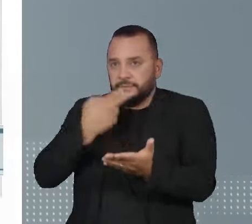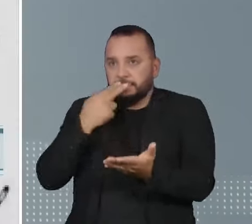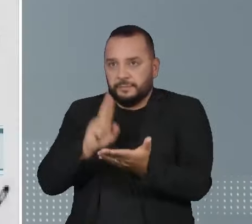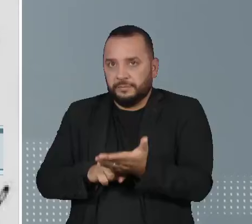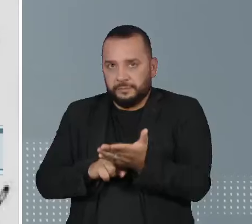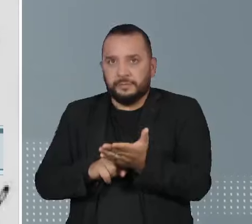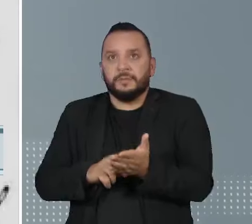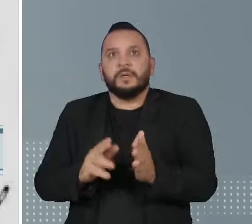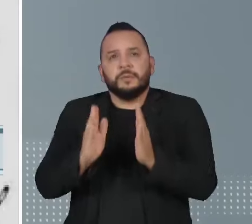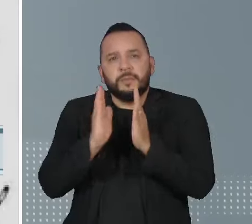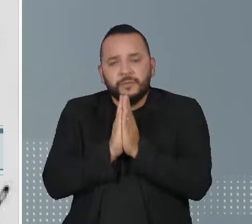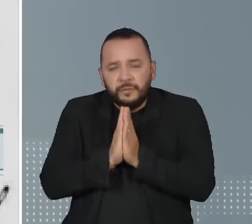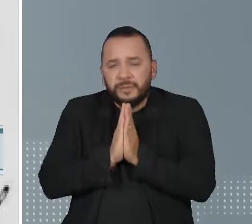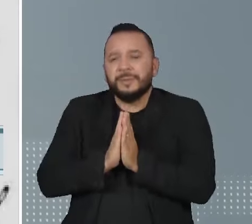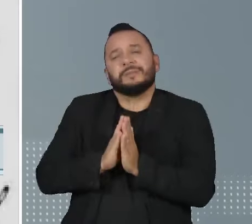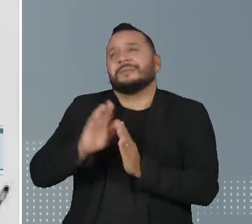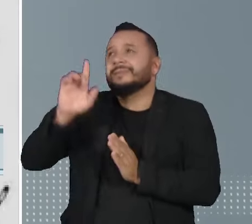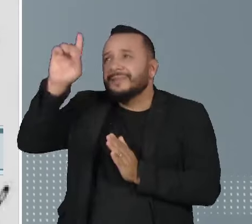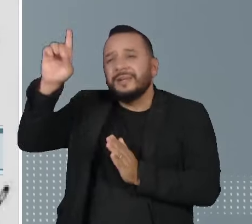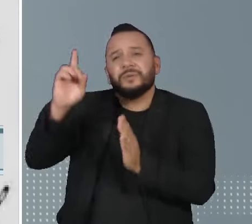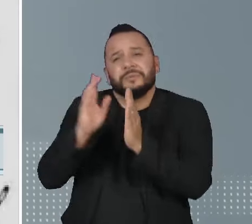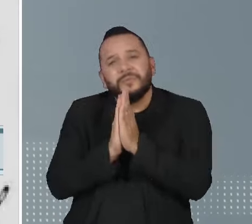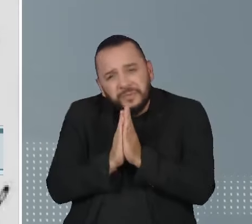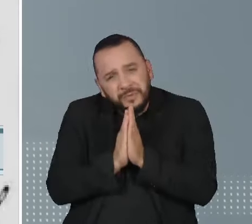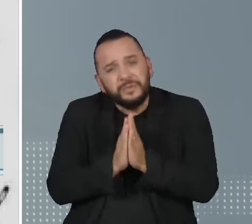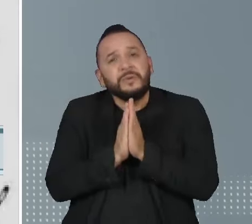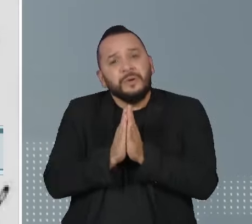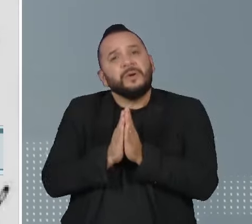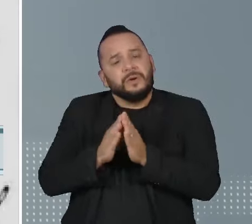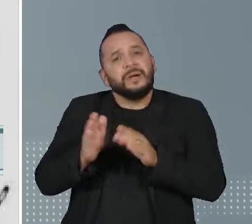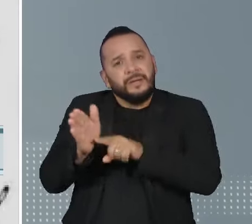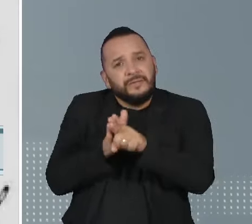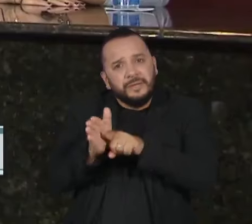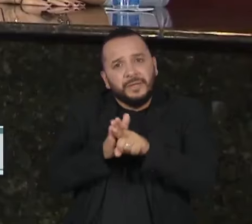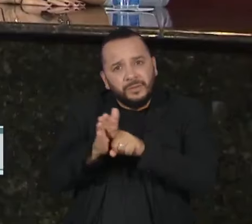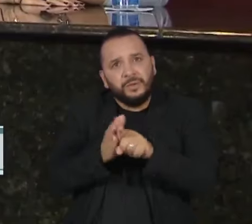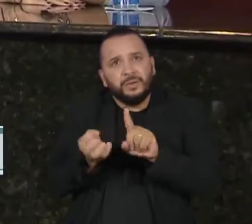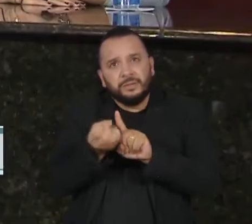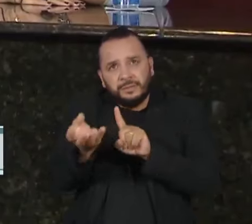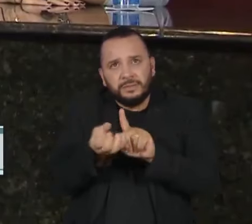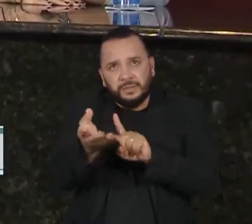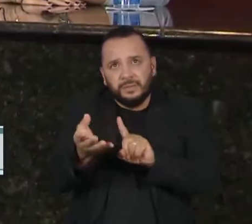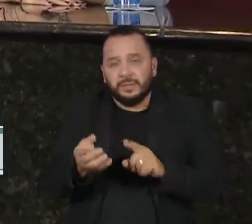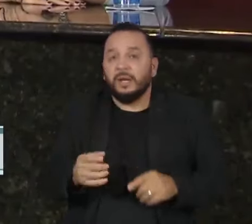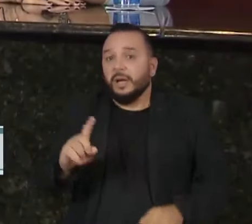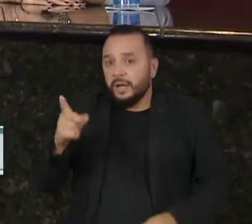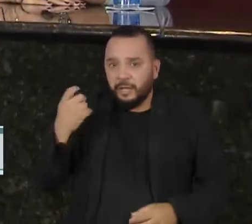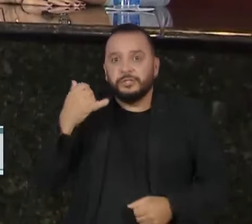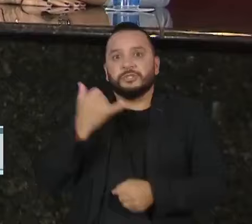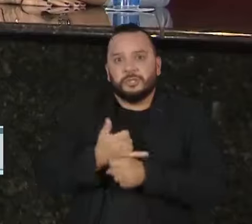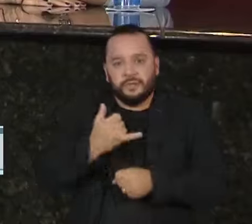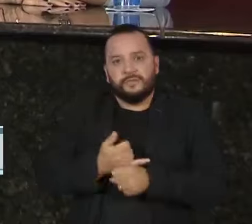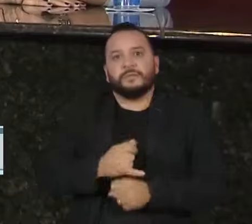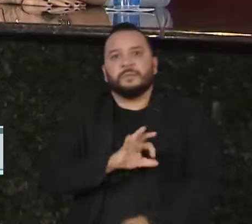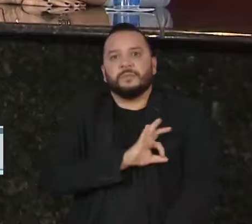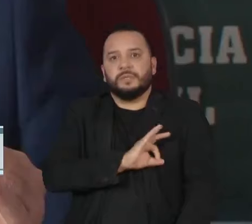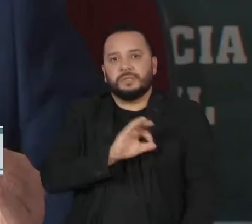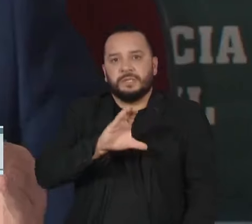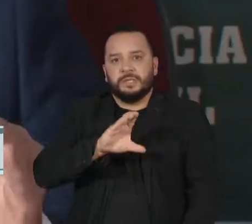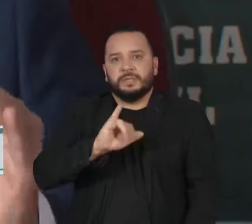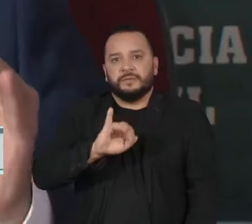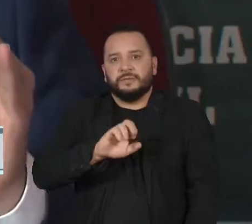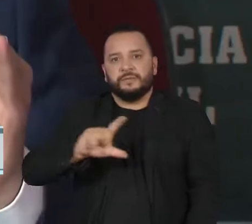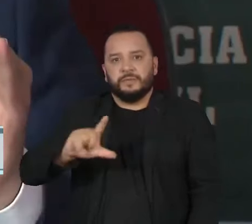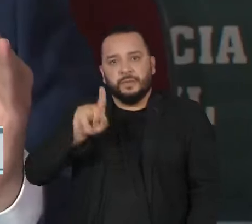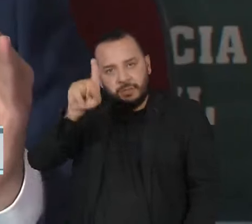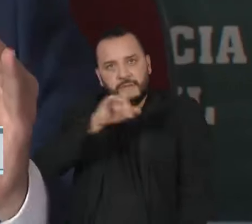pede, pelo amor de Deus, para ser ouvido pelos investigadores. O ex-chefe da Polícia Civil do Rio de Janeiro deve